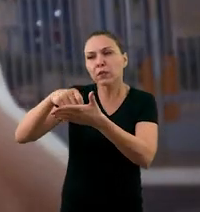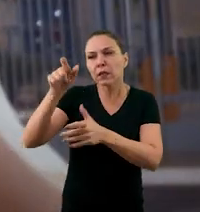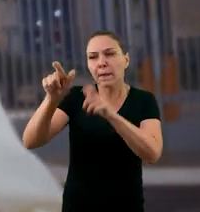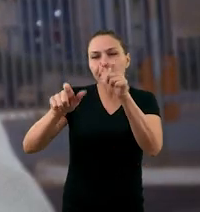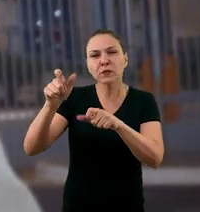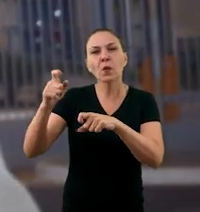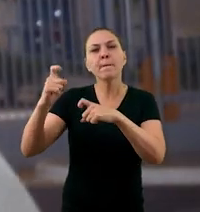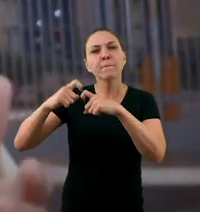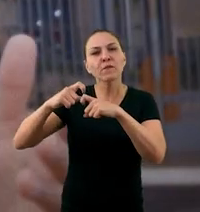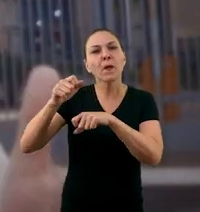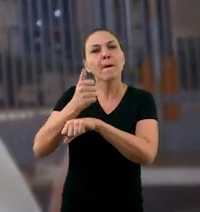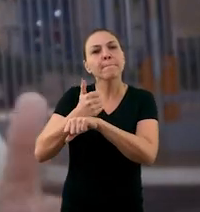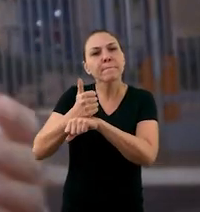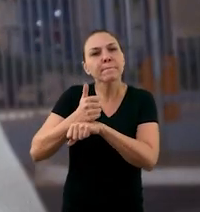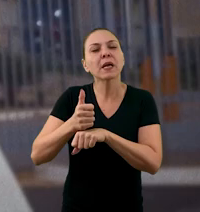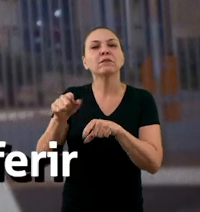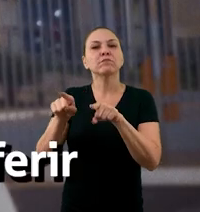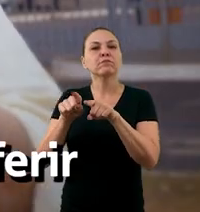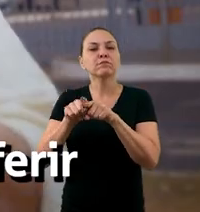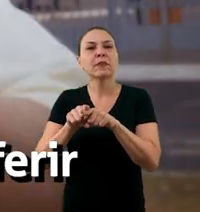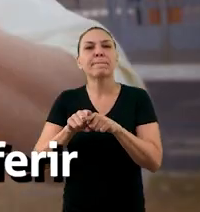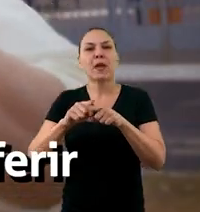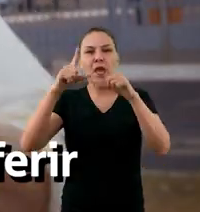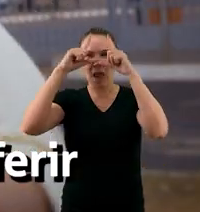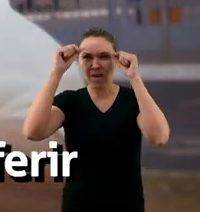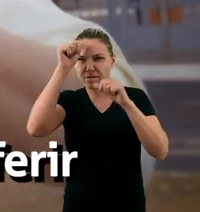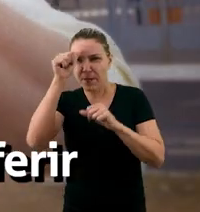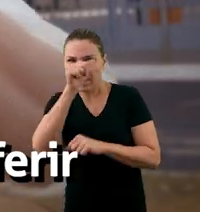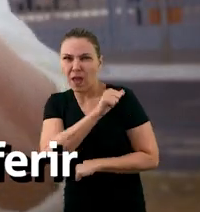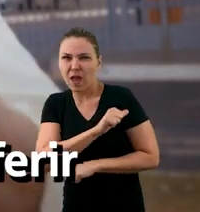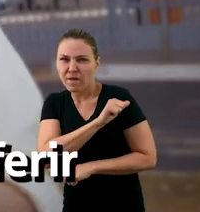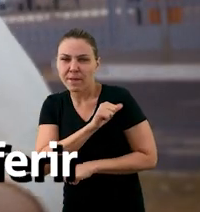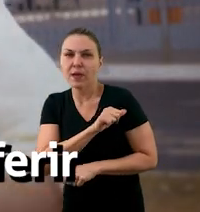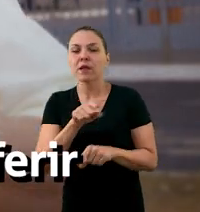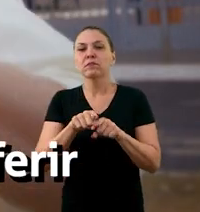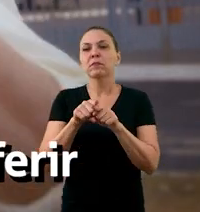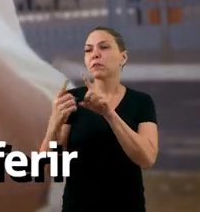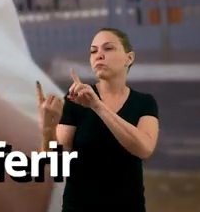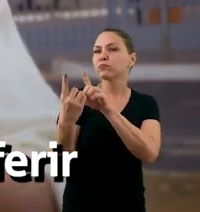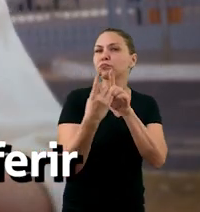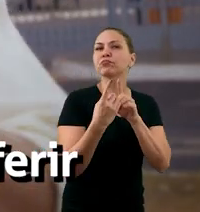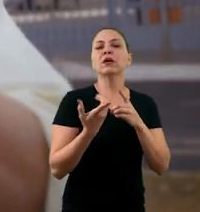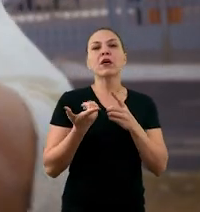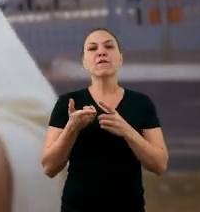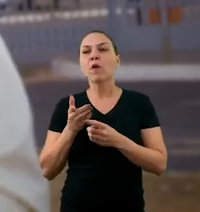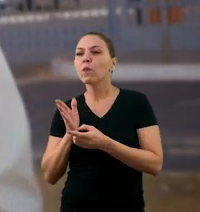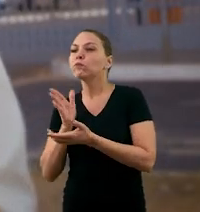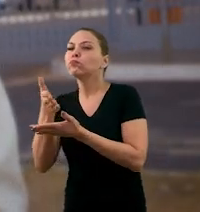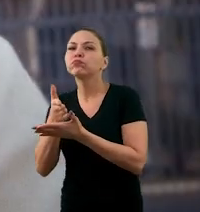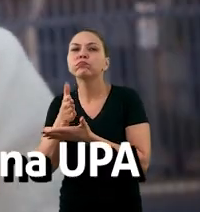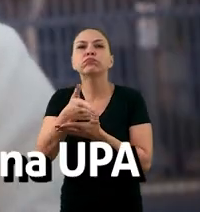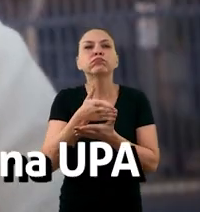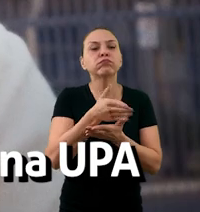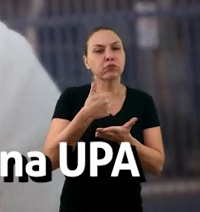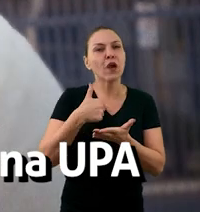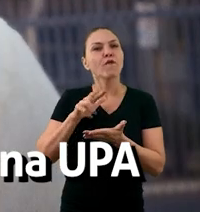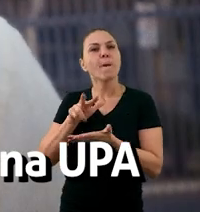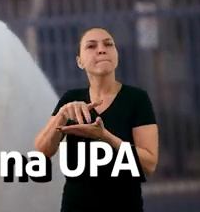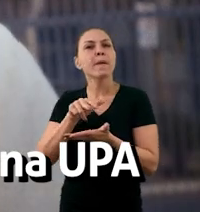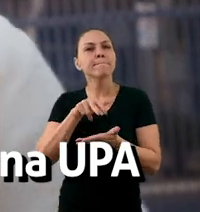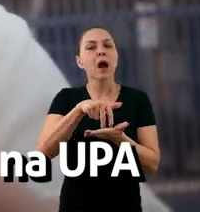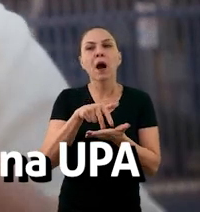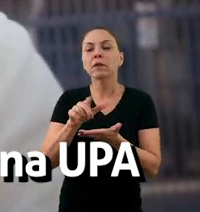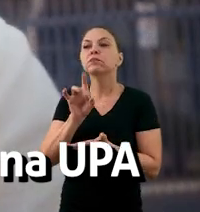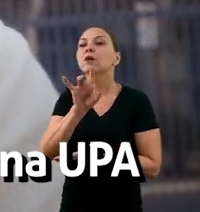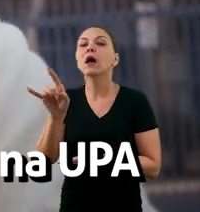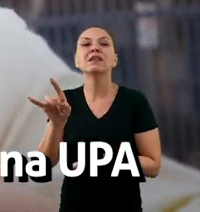médicos, enfermeiros e atendentes. E, pessoalmente, eu vou a cada posto para conferir como é que está. Nunca mais